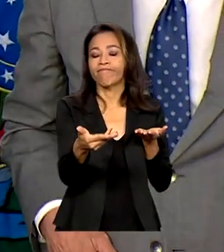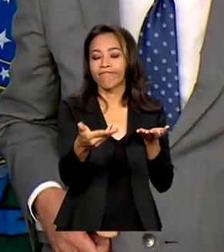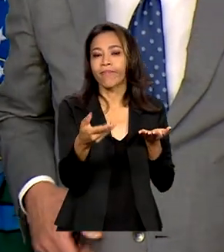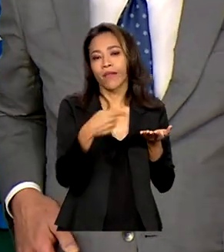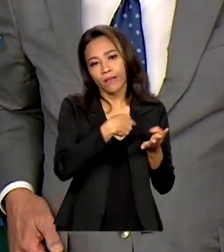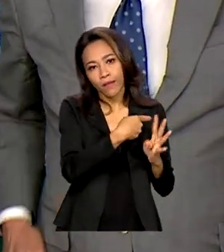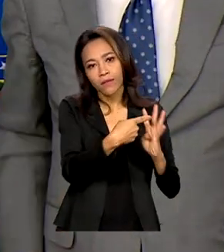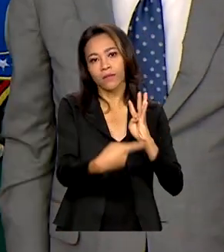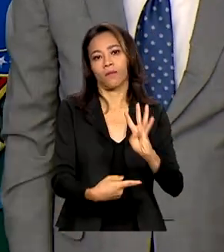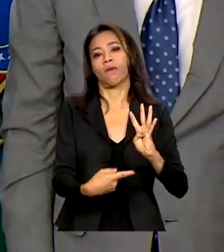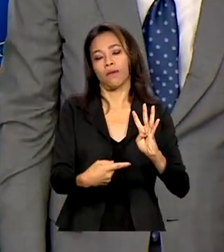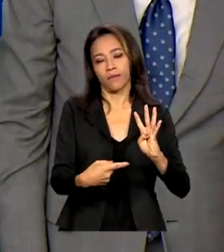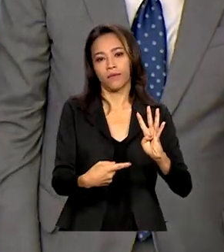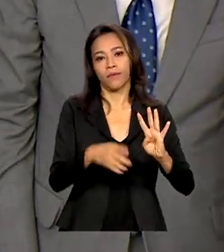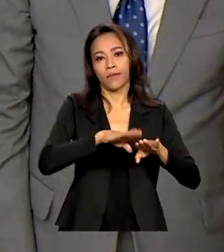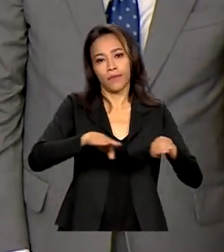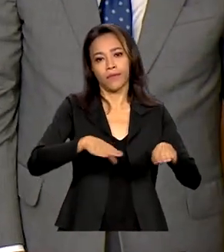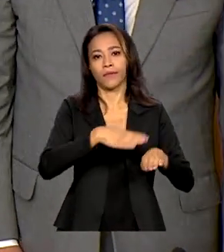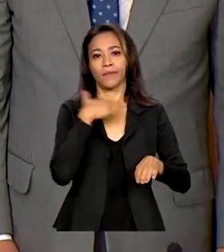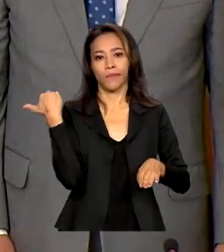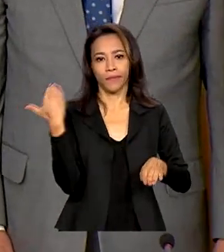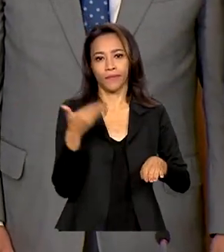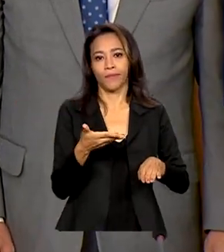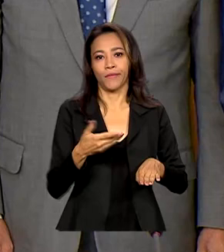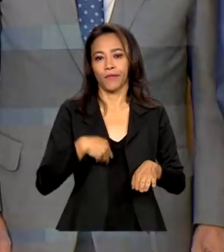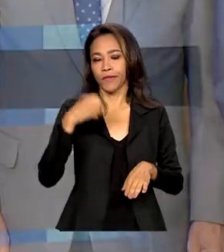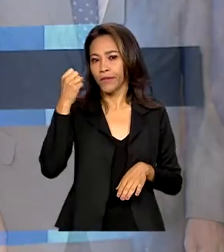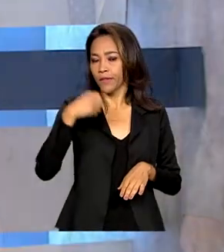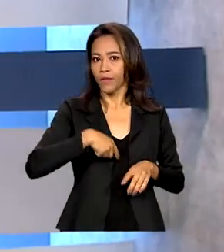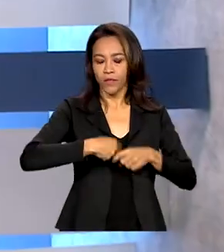dessas crianças que foram vítimas dessa barbaridade.